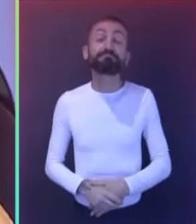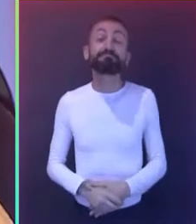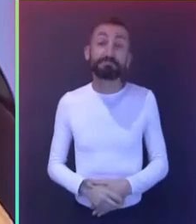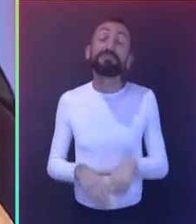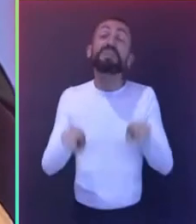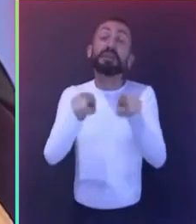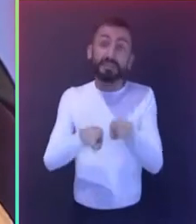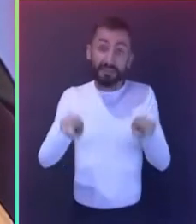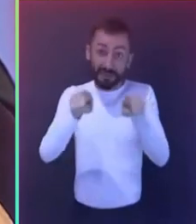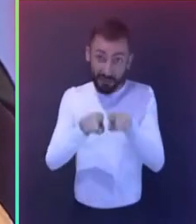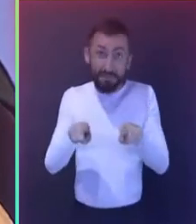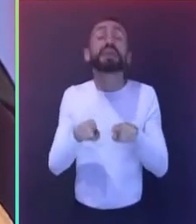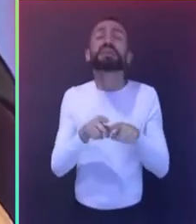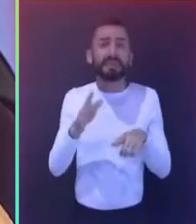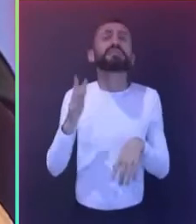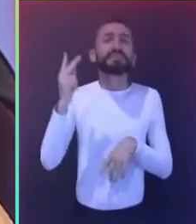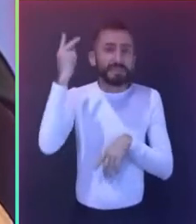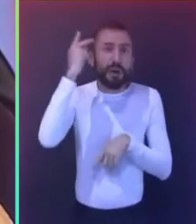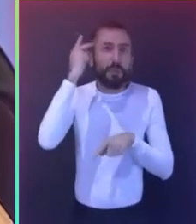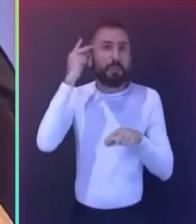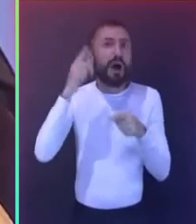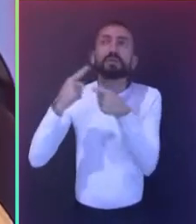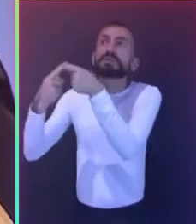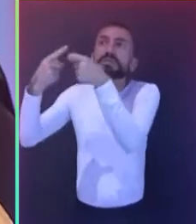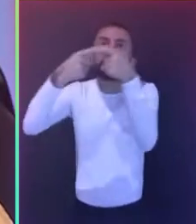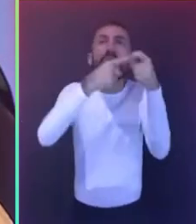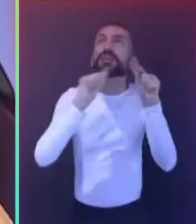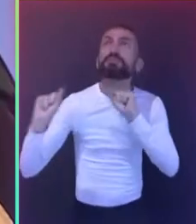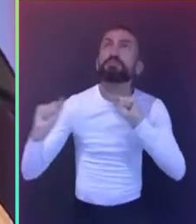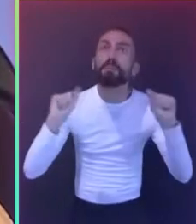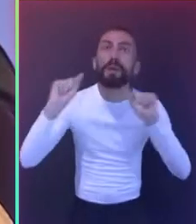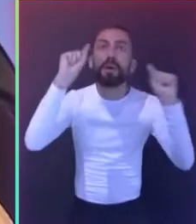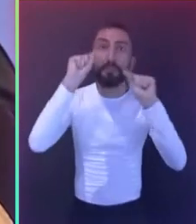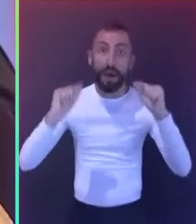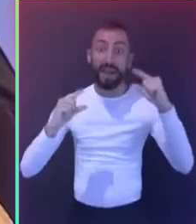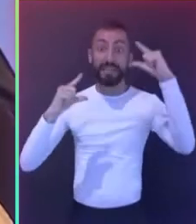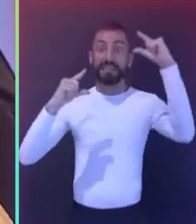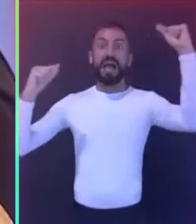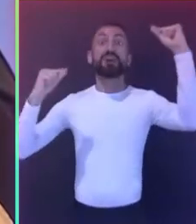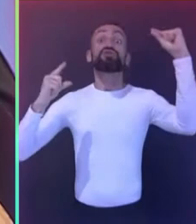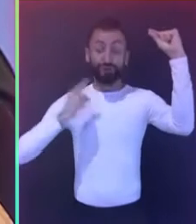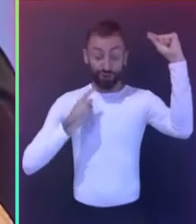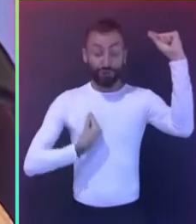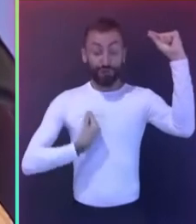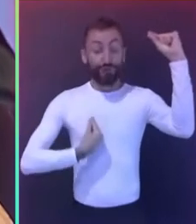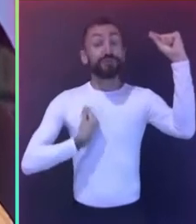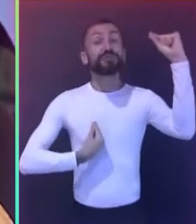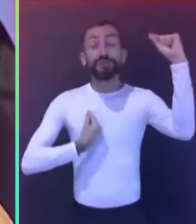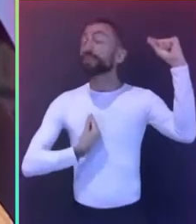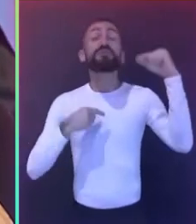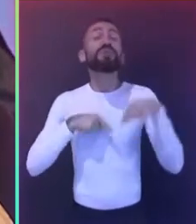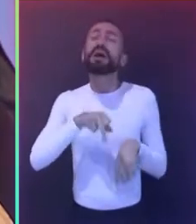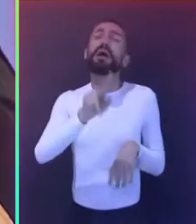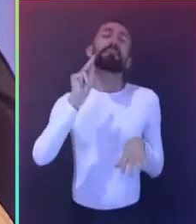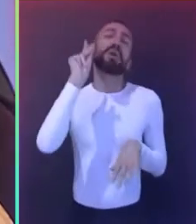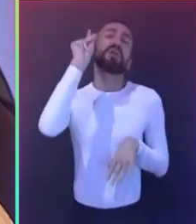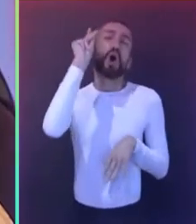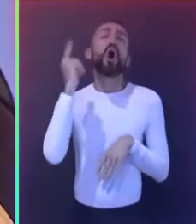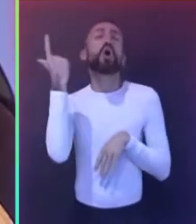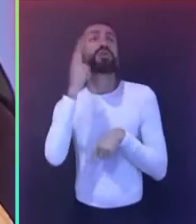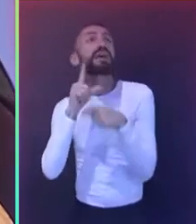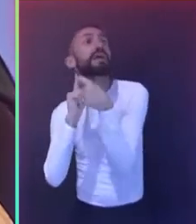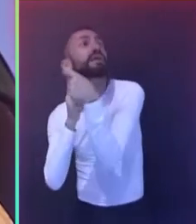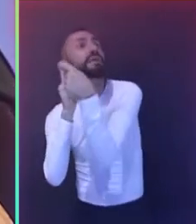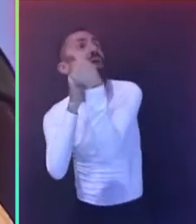disposição geográfica peculiar em todo o Estado de São Paulo é a que melhor atende ao objetivo de interiorização